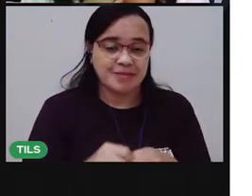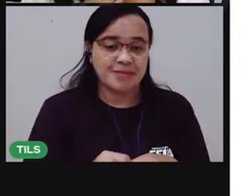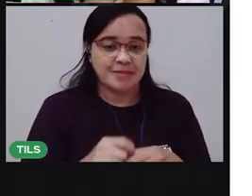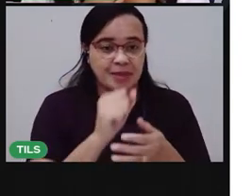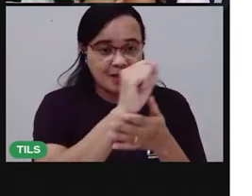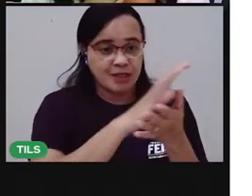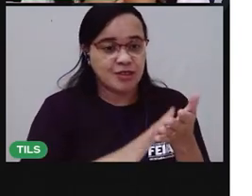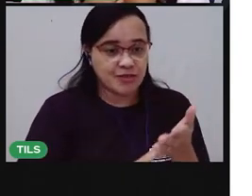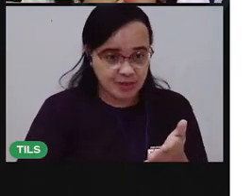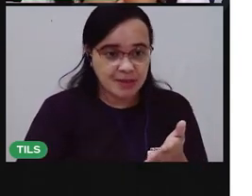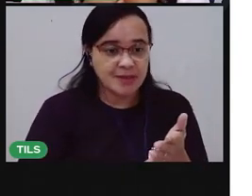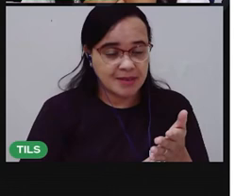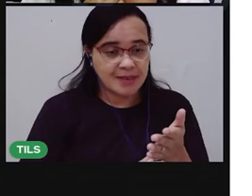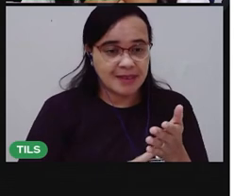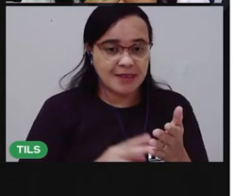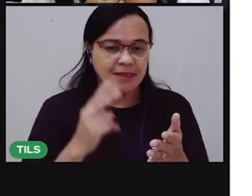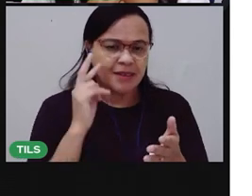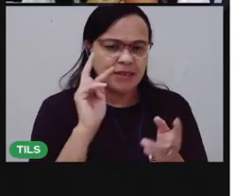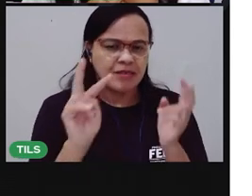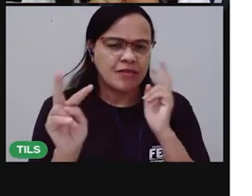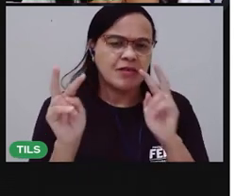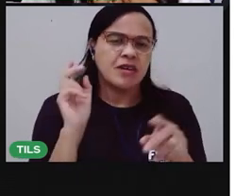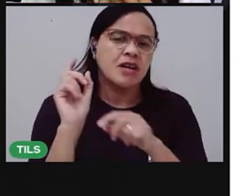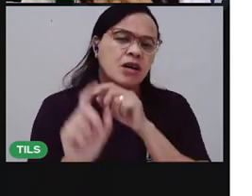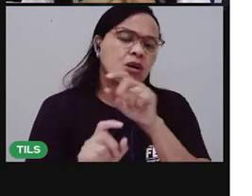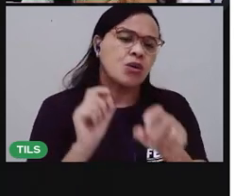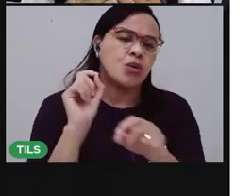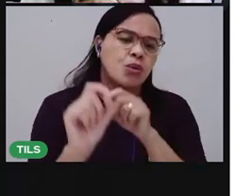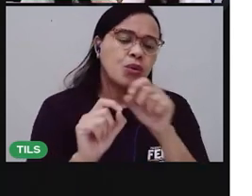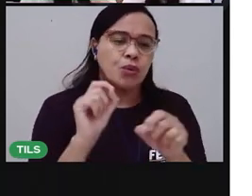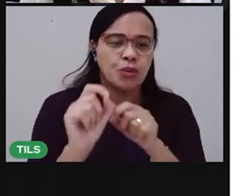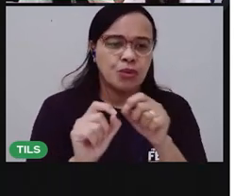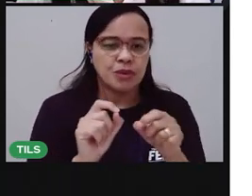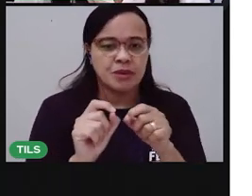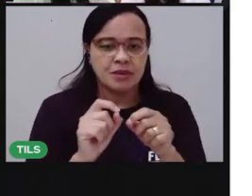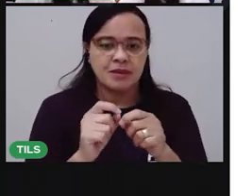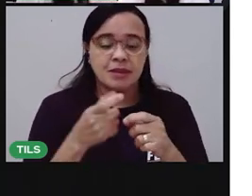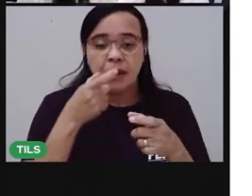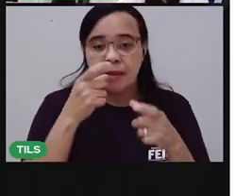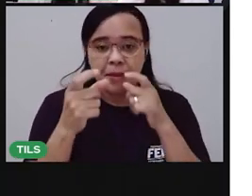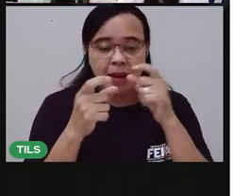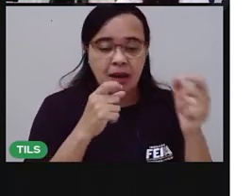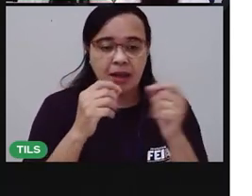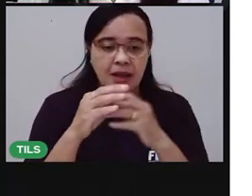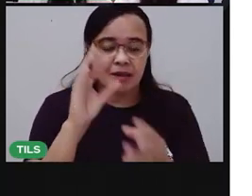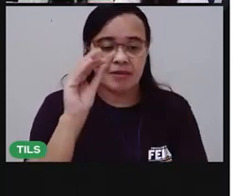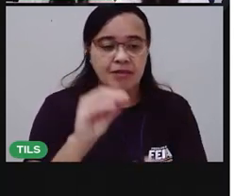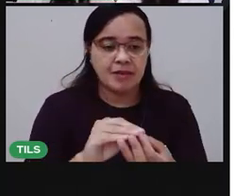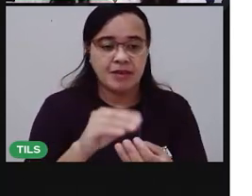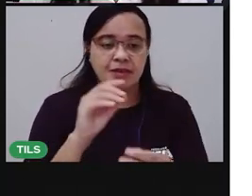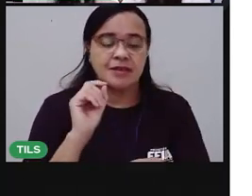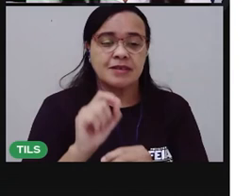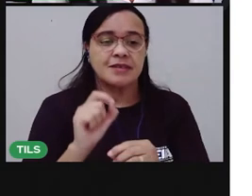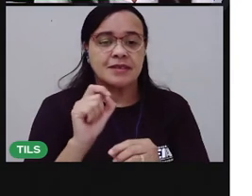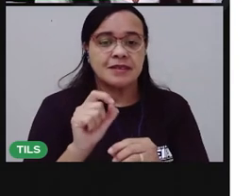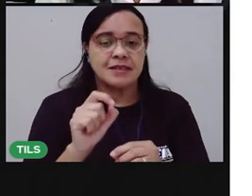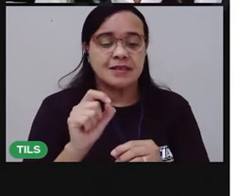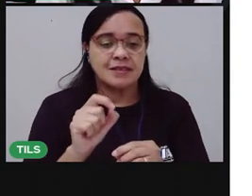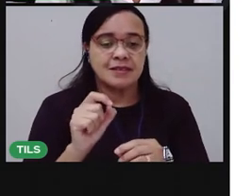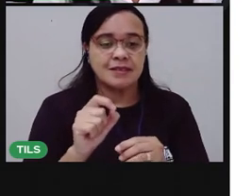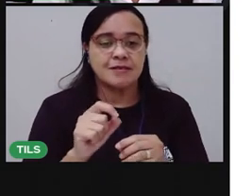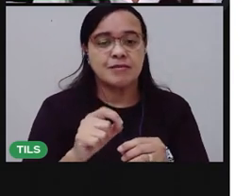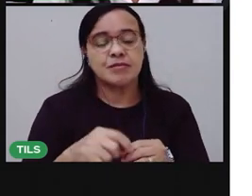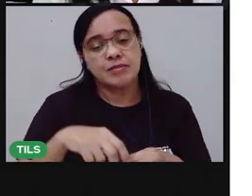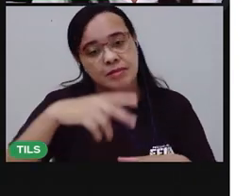Tem algumas sílabas Tem as sílabas dessas palavras que a gente